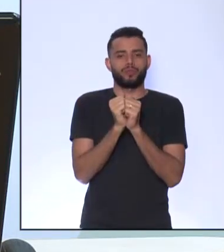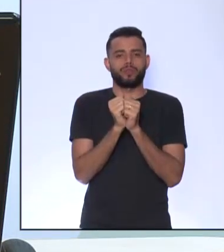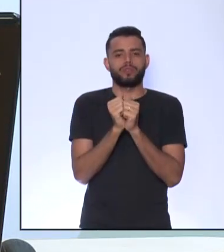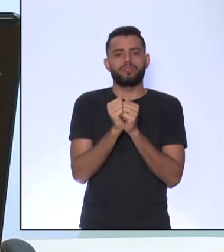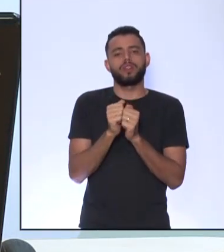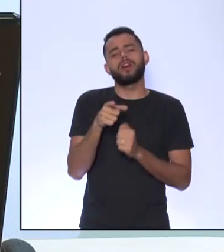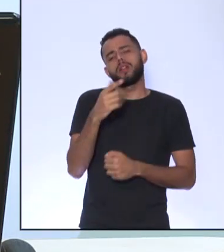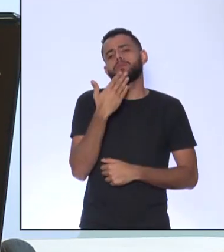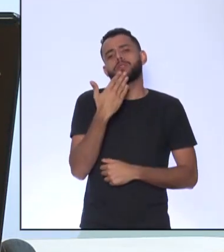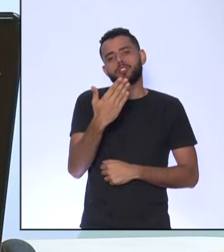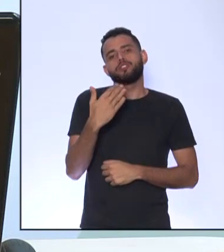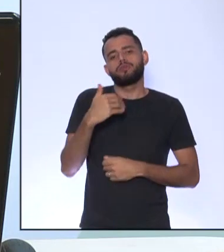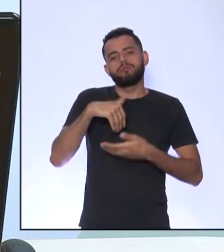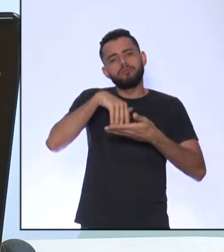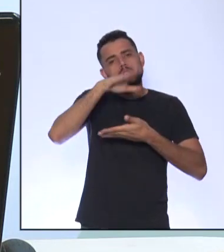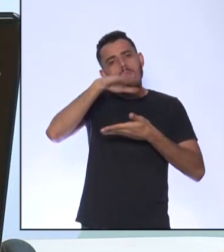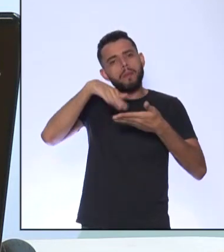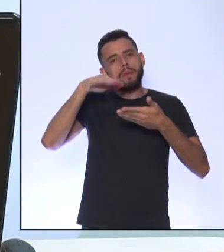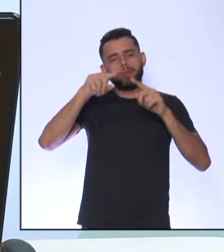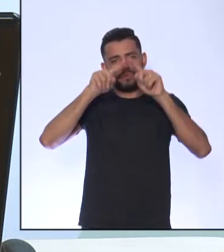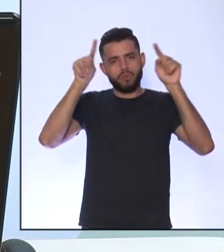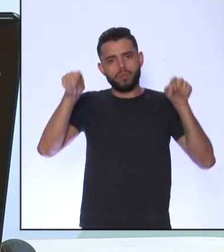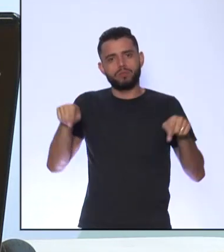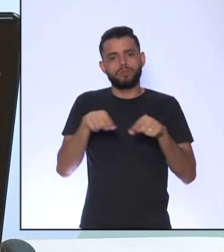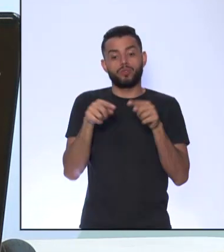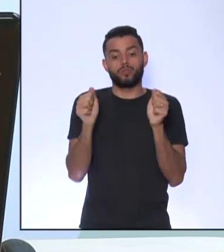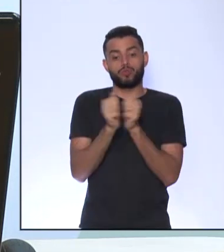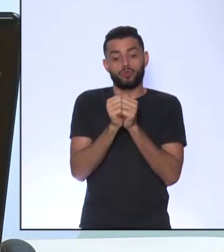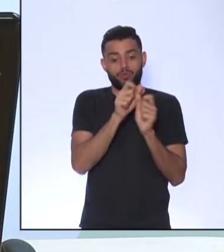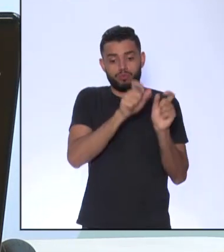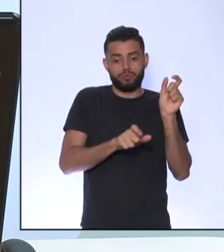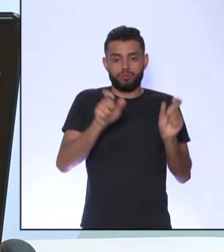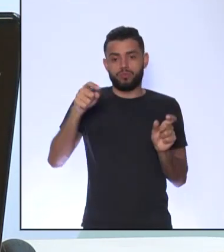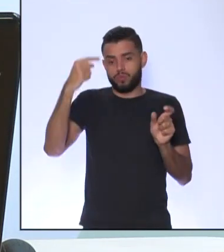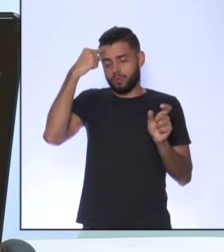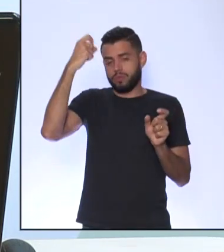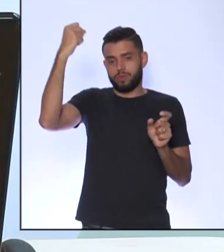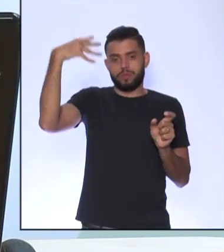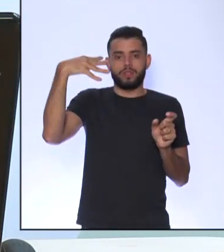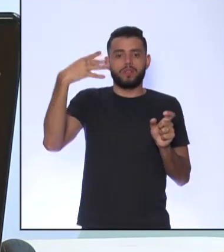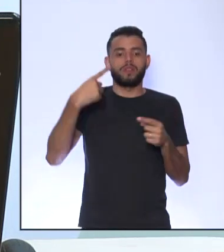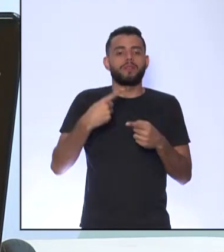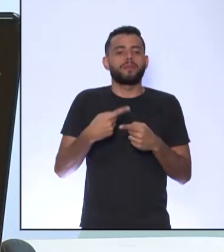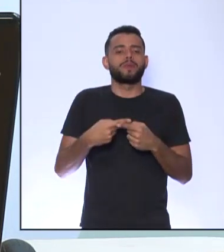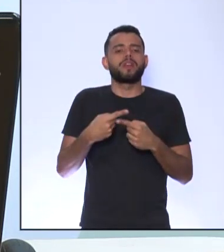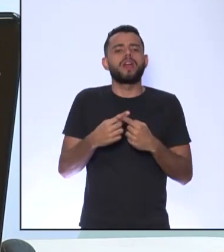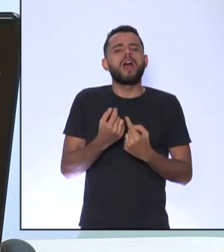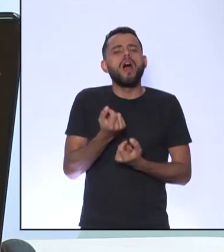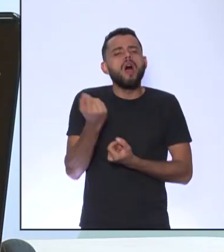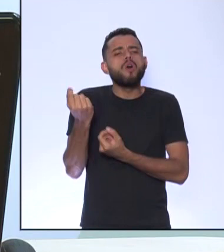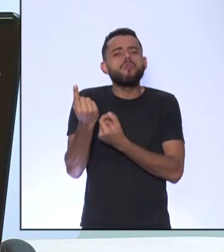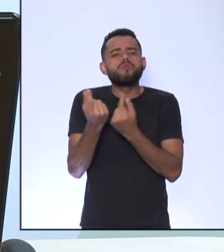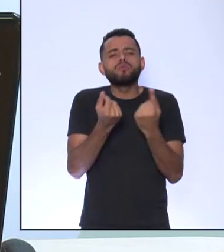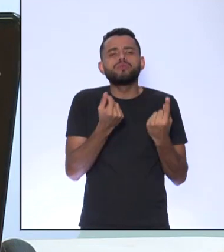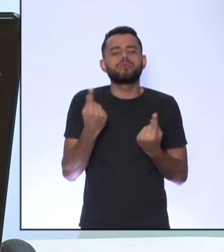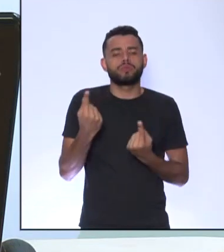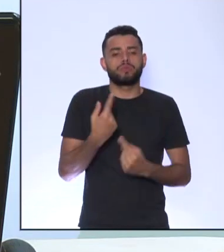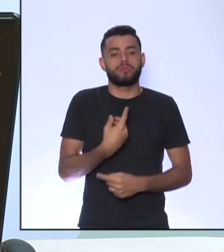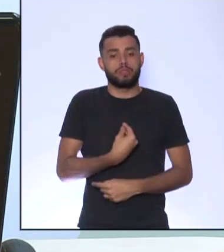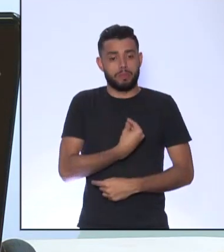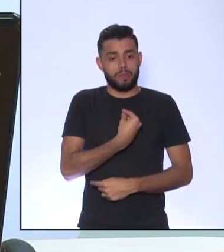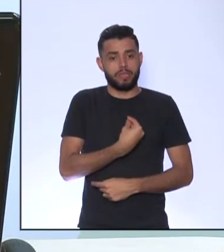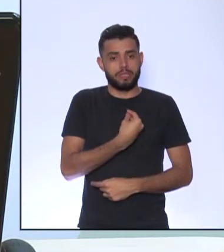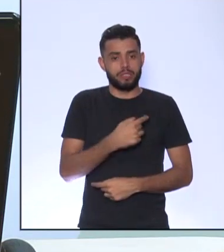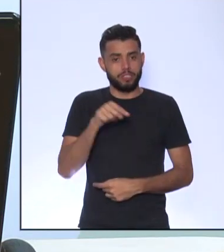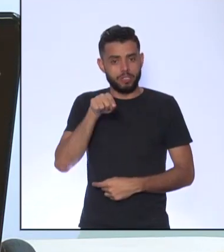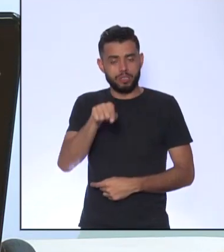pediu Para pintarem Esse quadro Para ela Ela presente Com os iluministas Coisa que ela não poderia Porque alguns Dos iluministas Que estão presentes Nessa obra